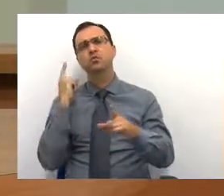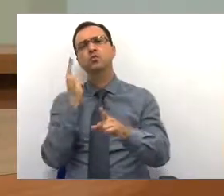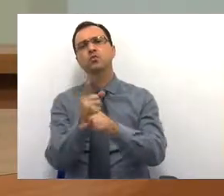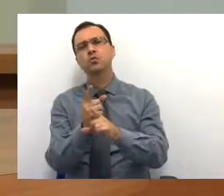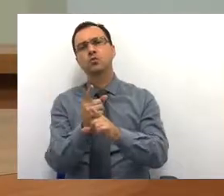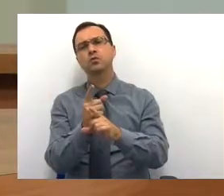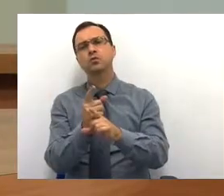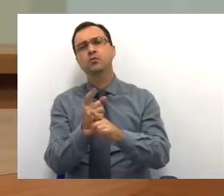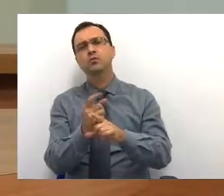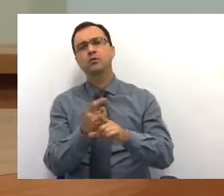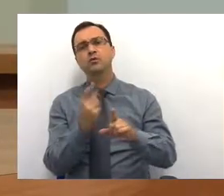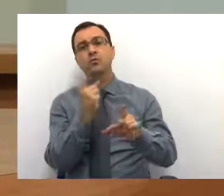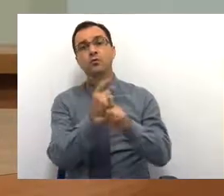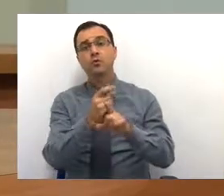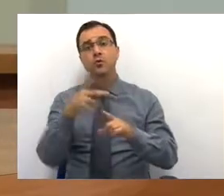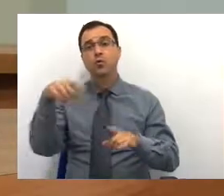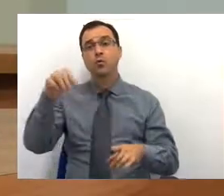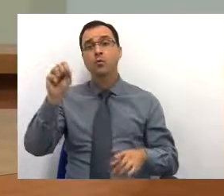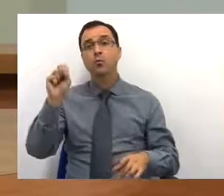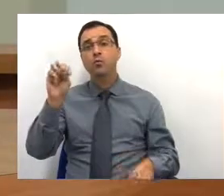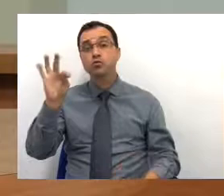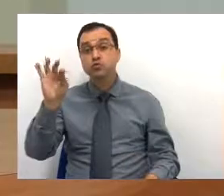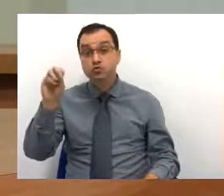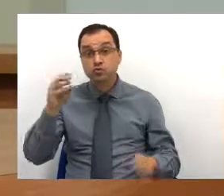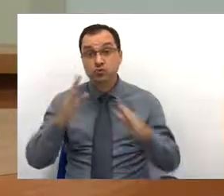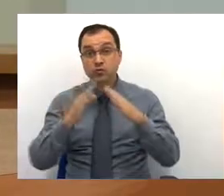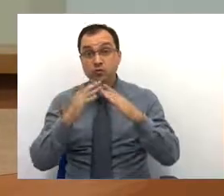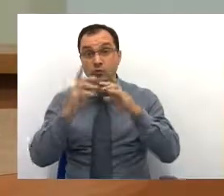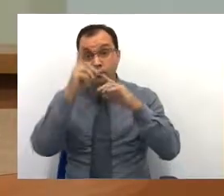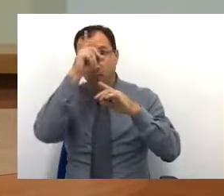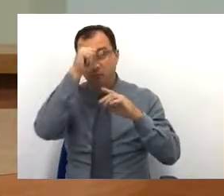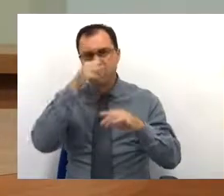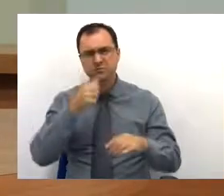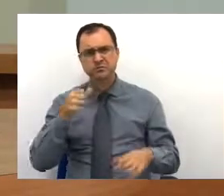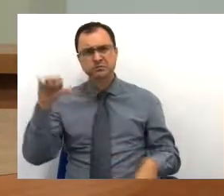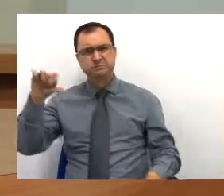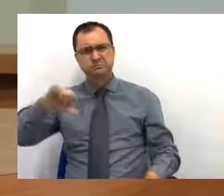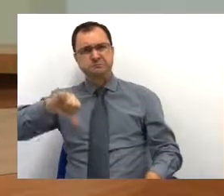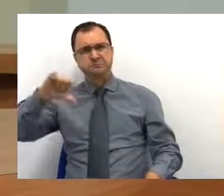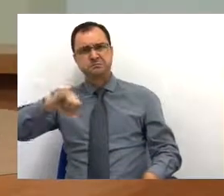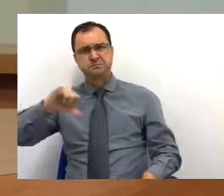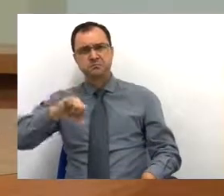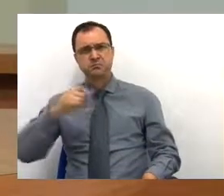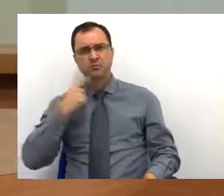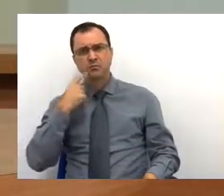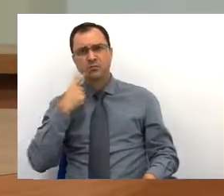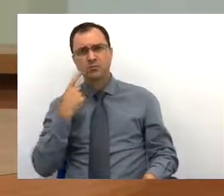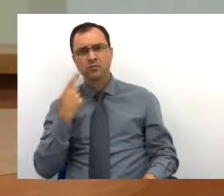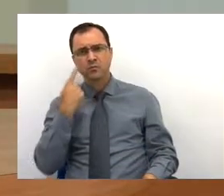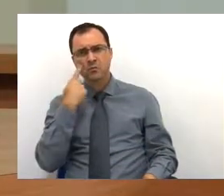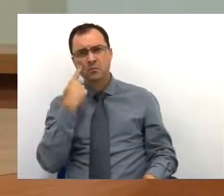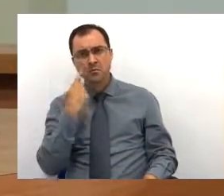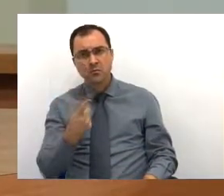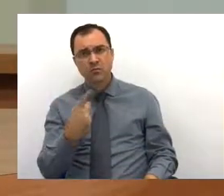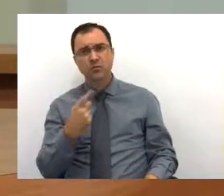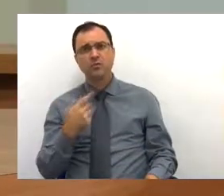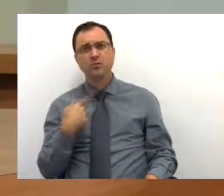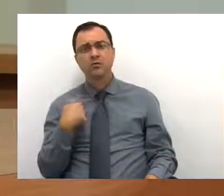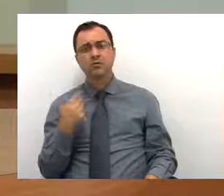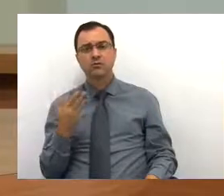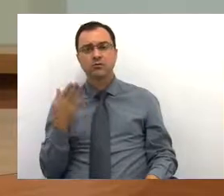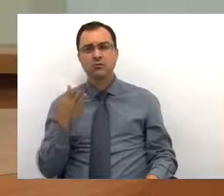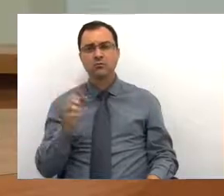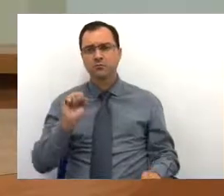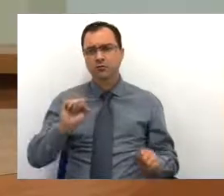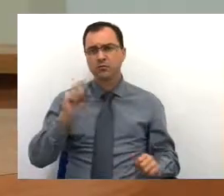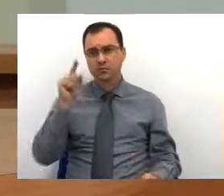aquele posto de saúde do Espimenta em situação deprimente, oficiei a ordem do advogado do Brasil, posteriormente,